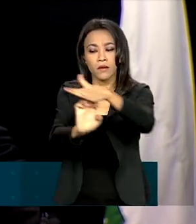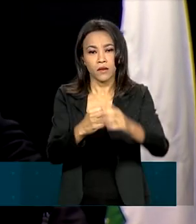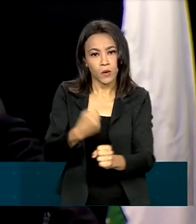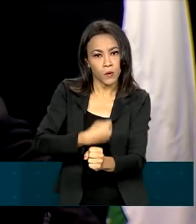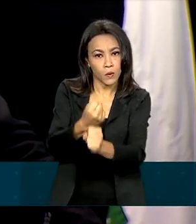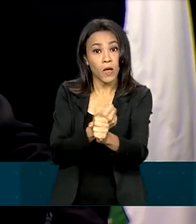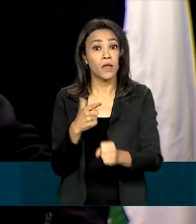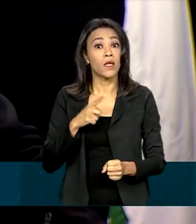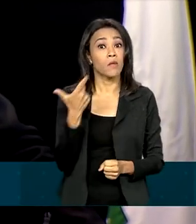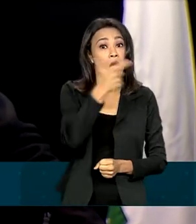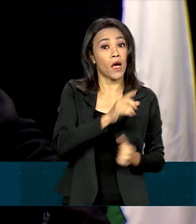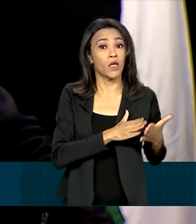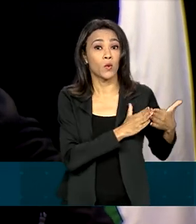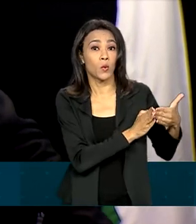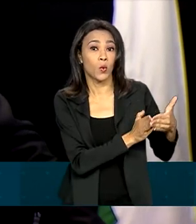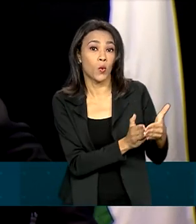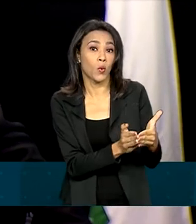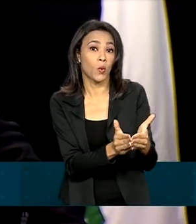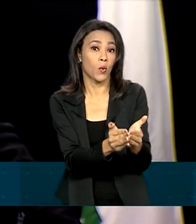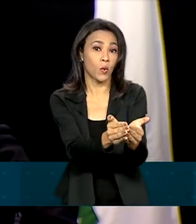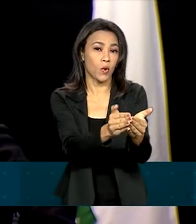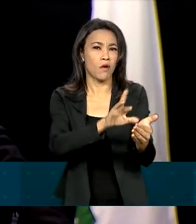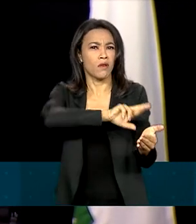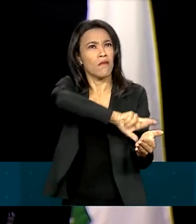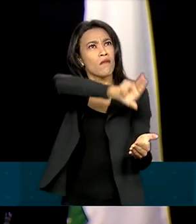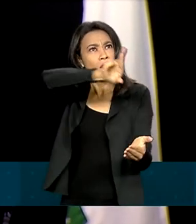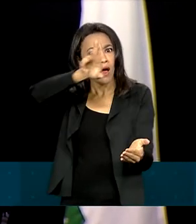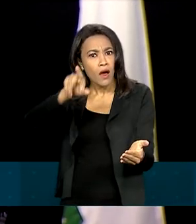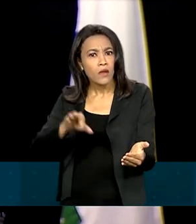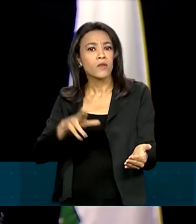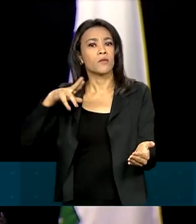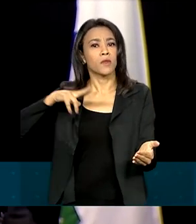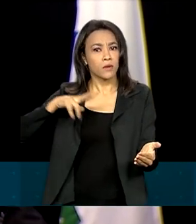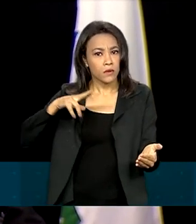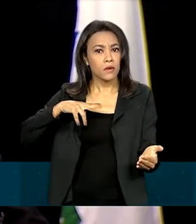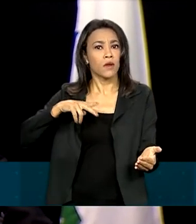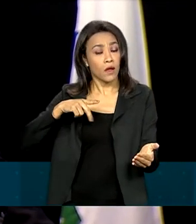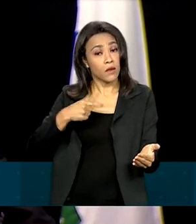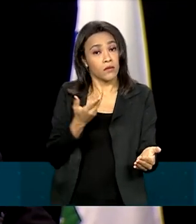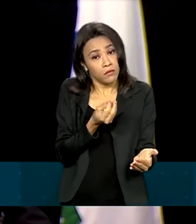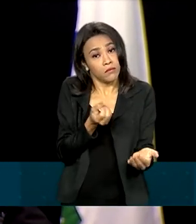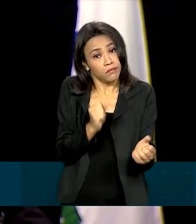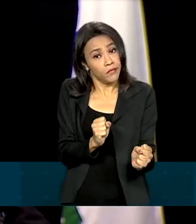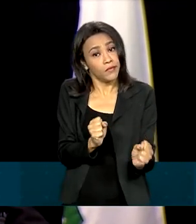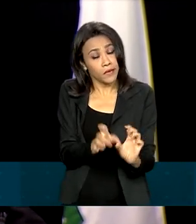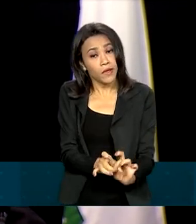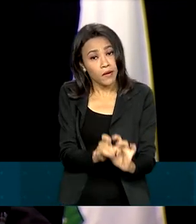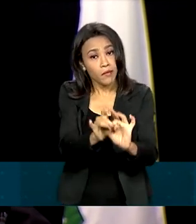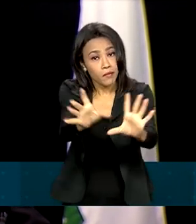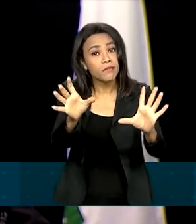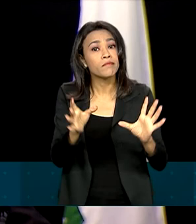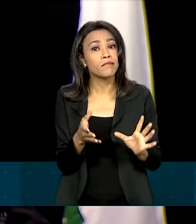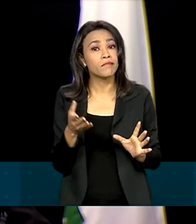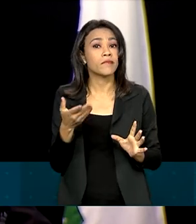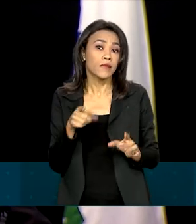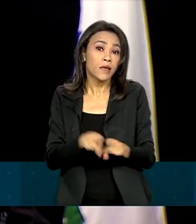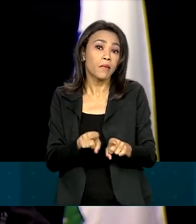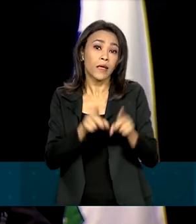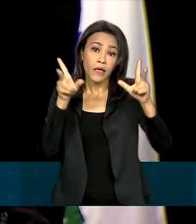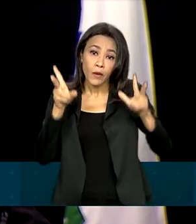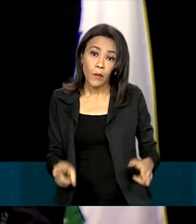o setor aeroportuário, autorizações para os aeroportos privados. Por que não temos autorização também para o setor ferroviário?